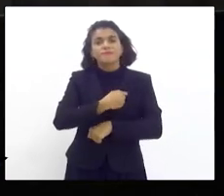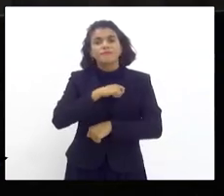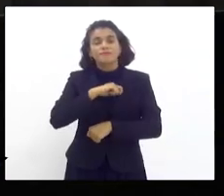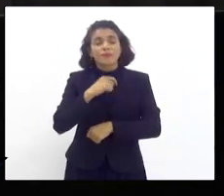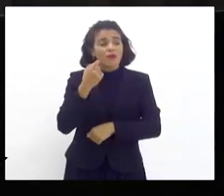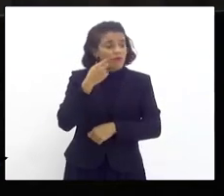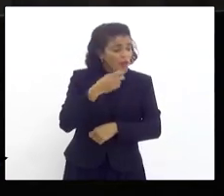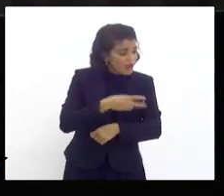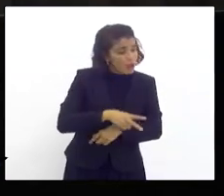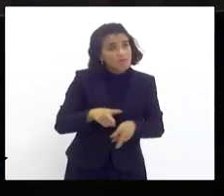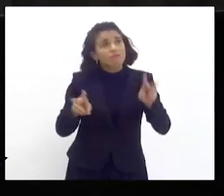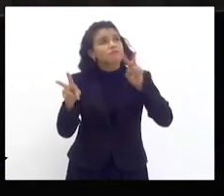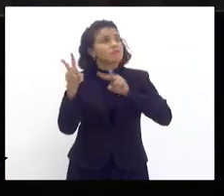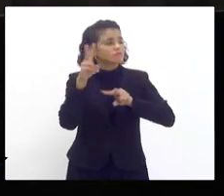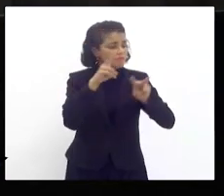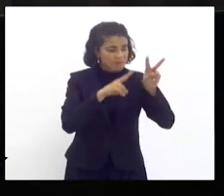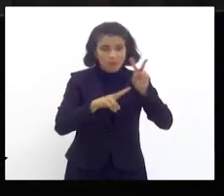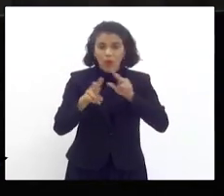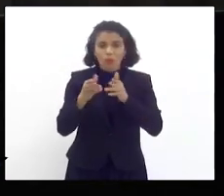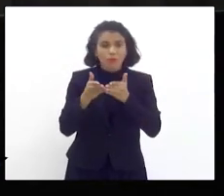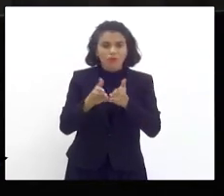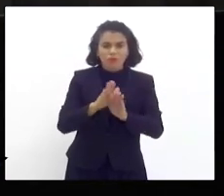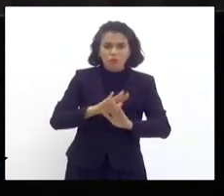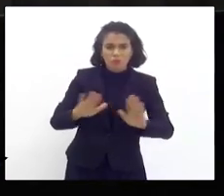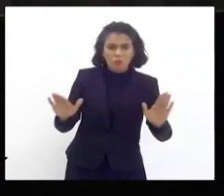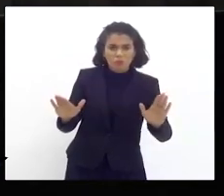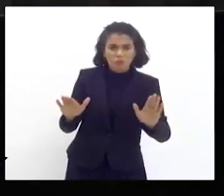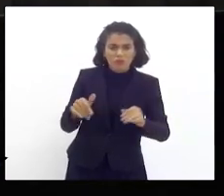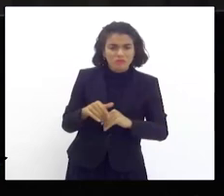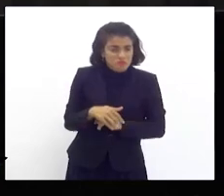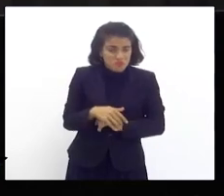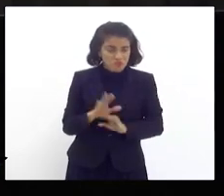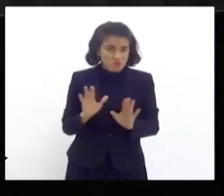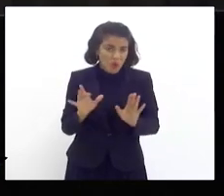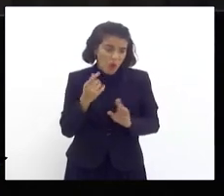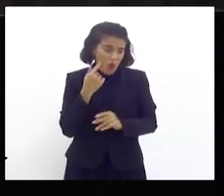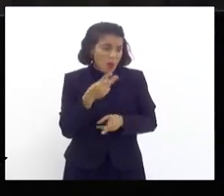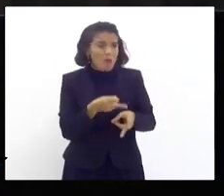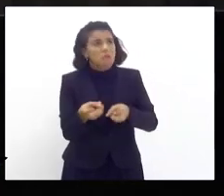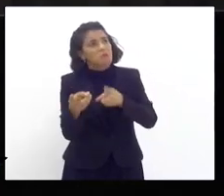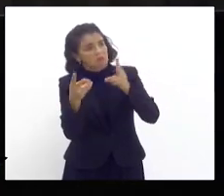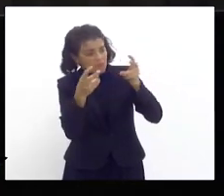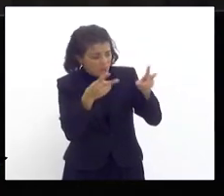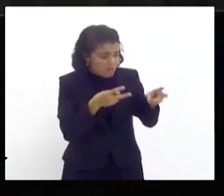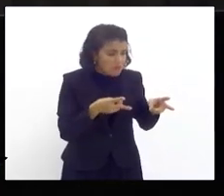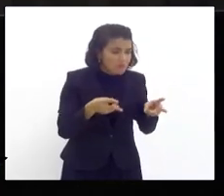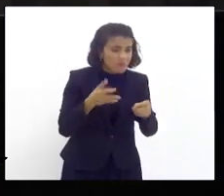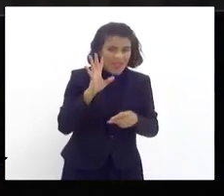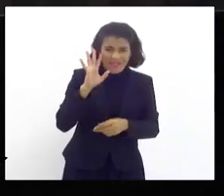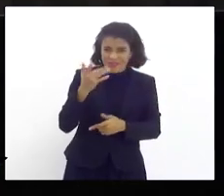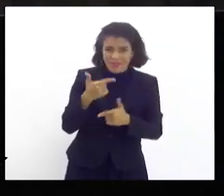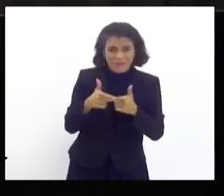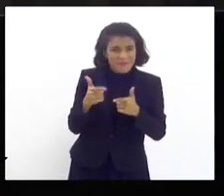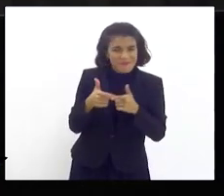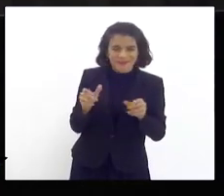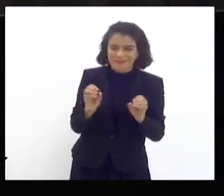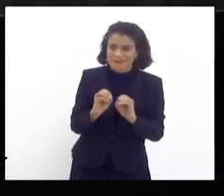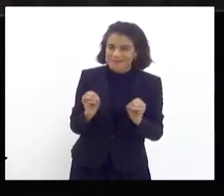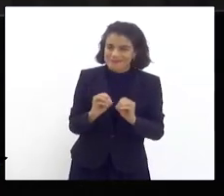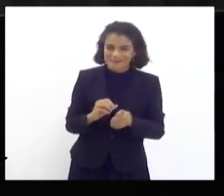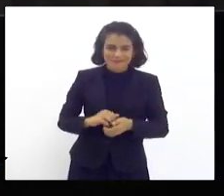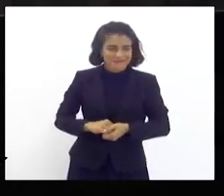Vai lá e olha o navio. Olha o navio e vê se não houve nenhum impacto no entorno. Isso só não resolve o problema, deputado Luiz Paulo.